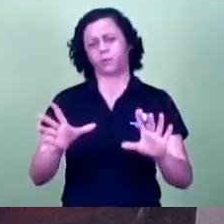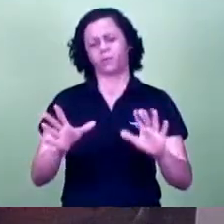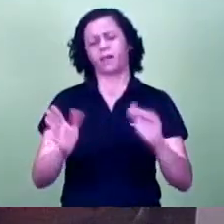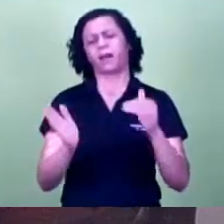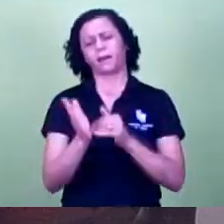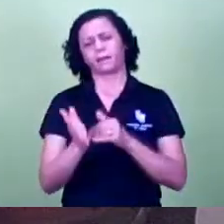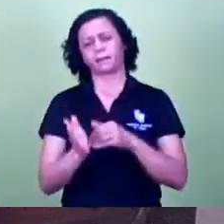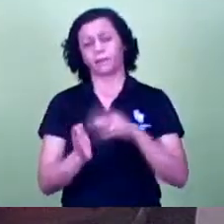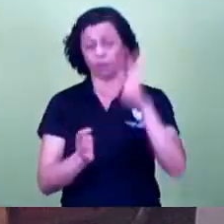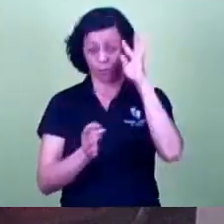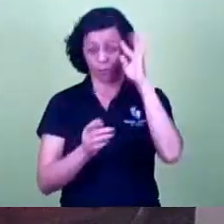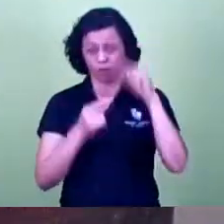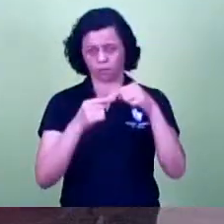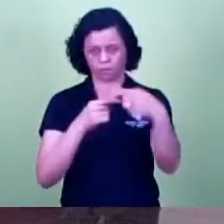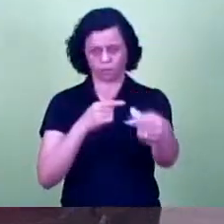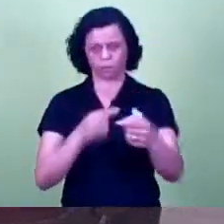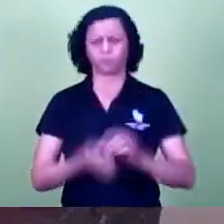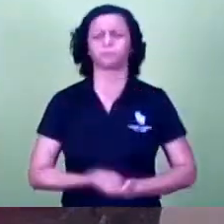-feira que vem.